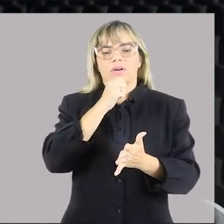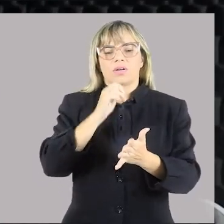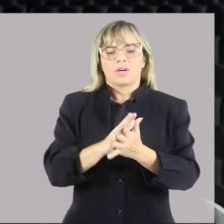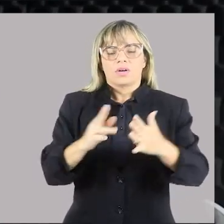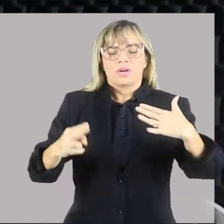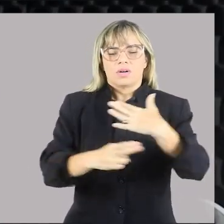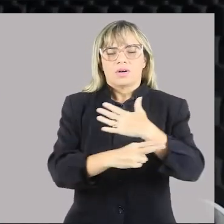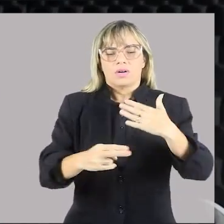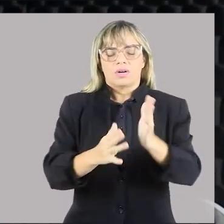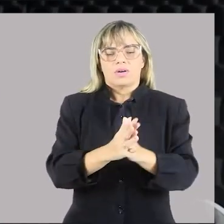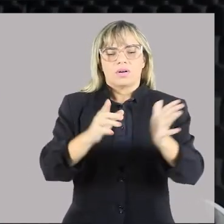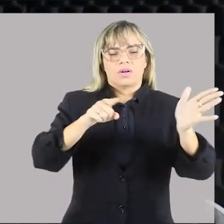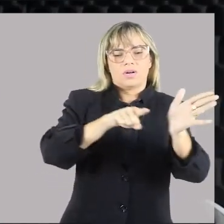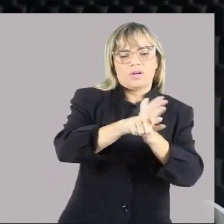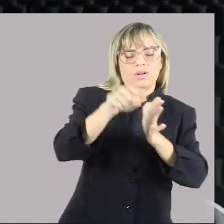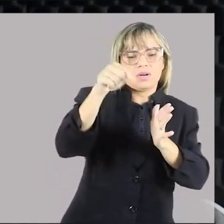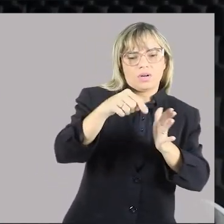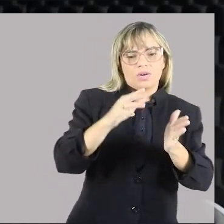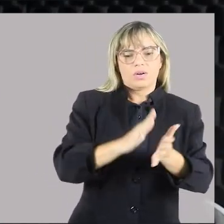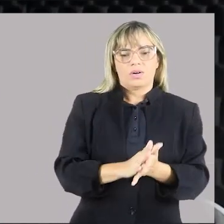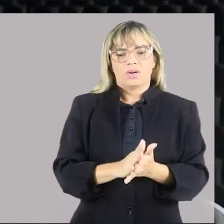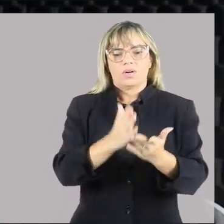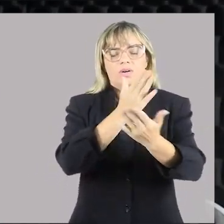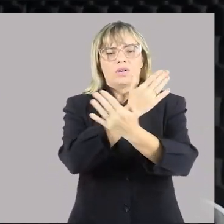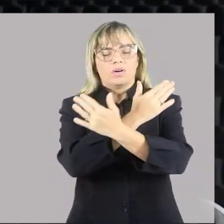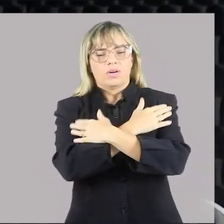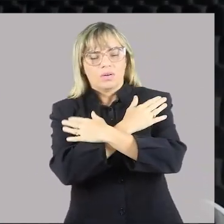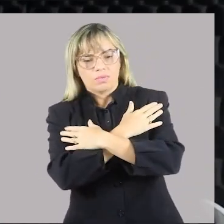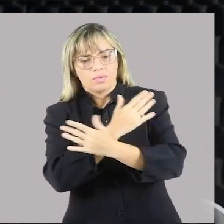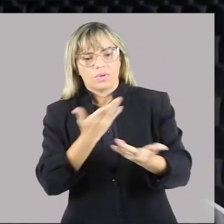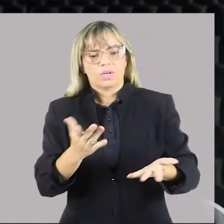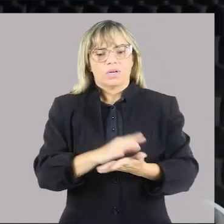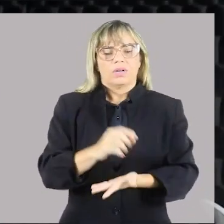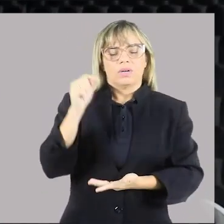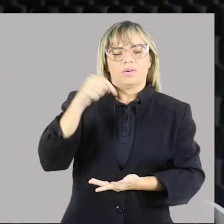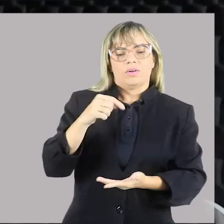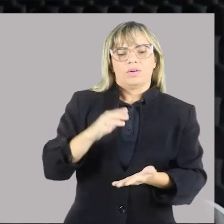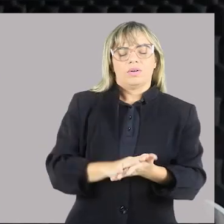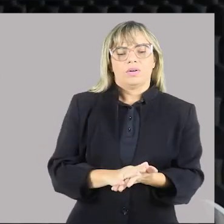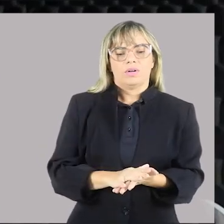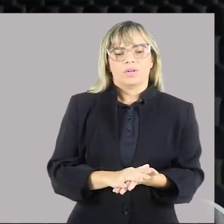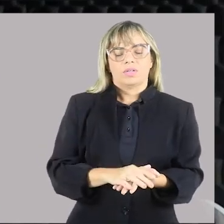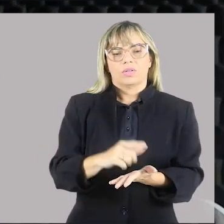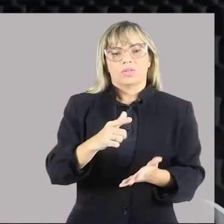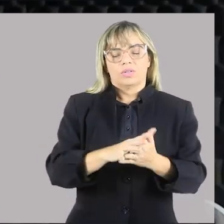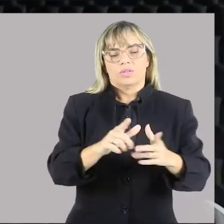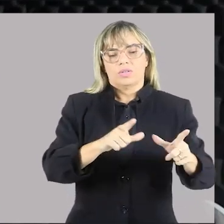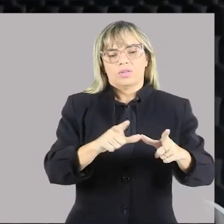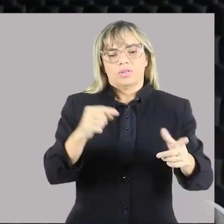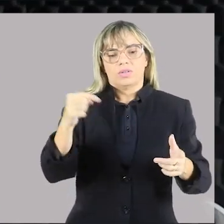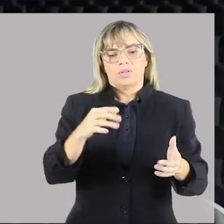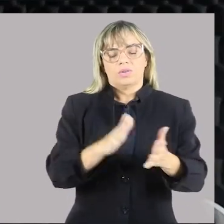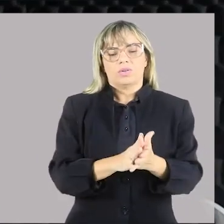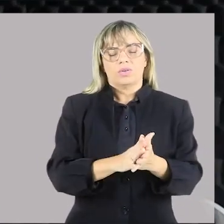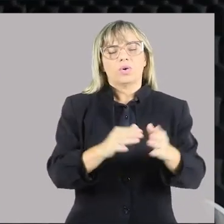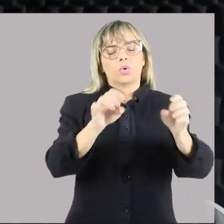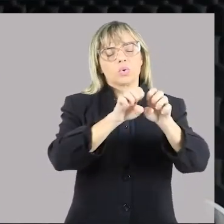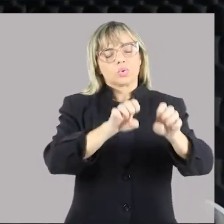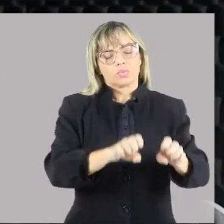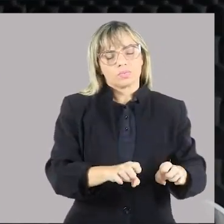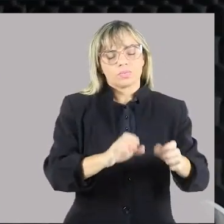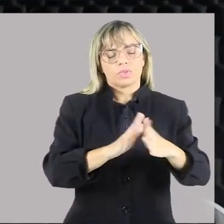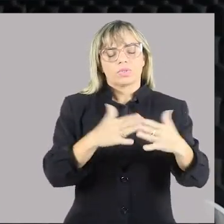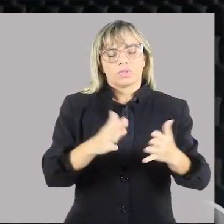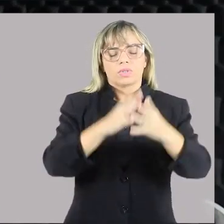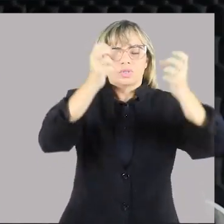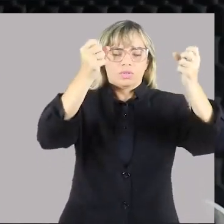naquela questãozinha sobre o desemprego, em que na questão acabava por abordar o desemprego estrutural. E